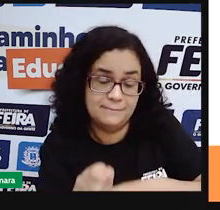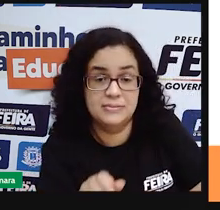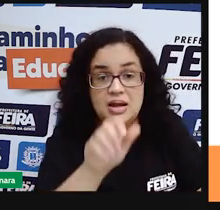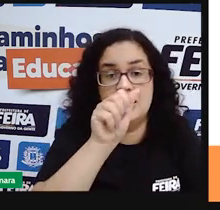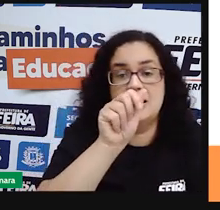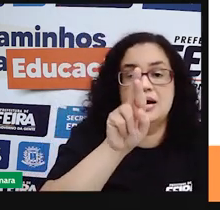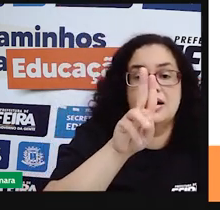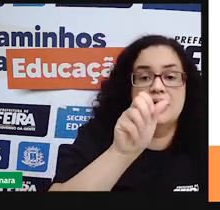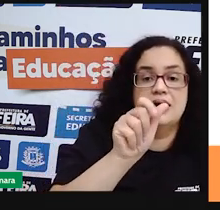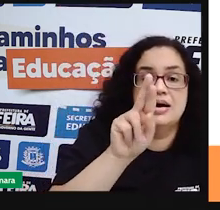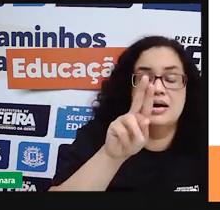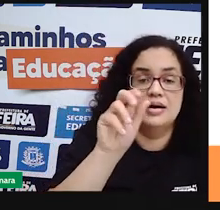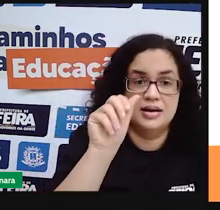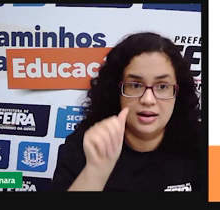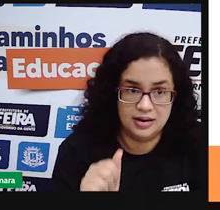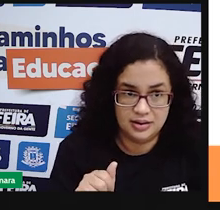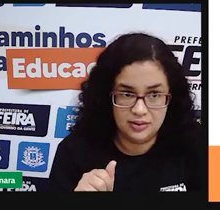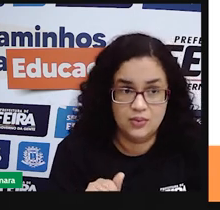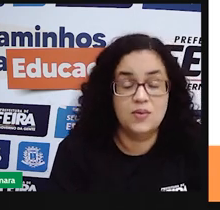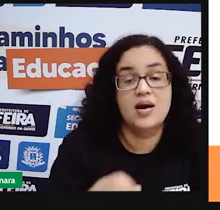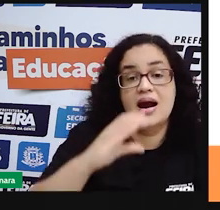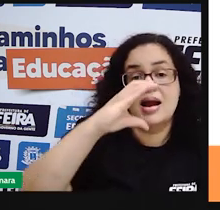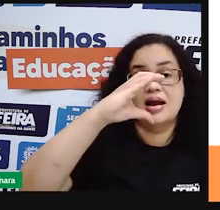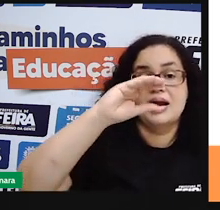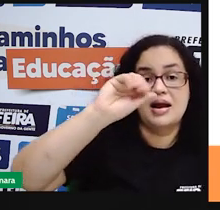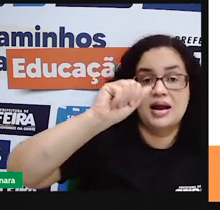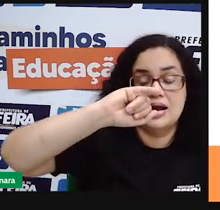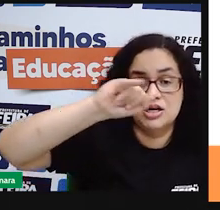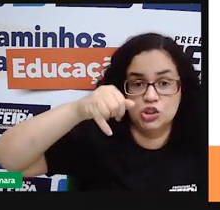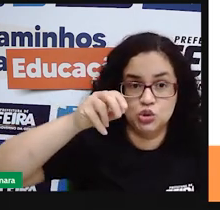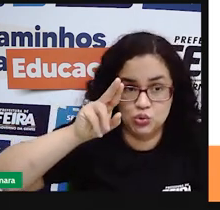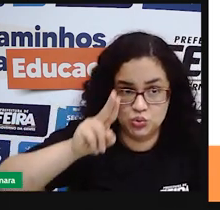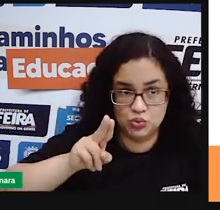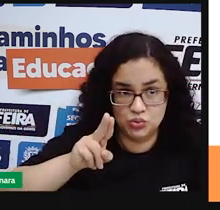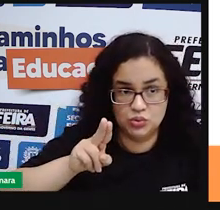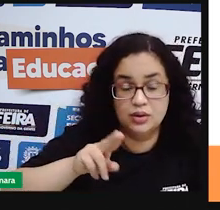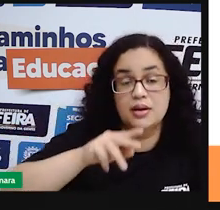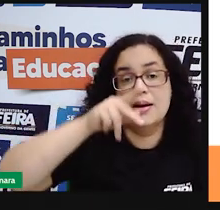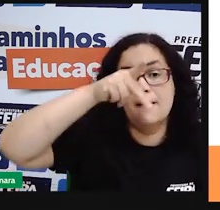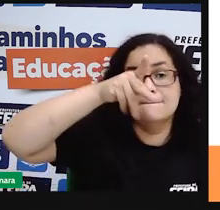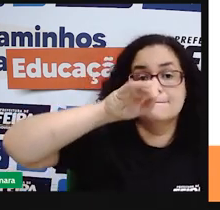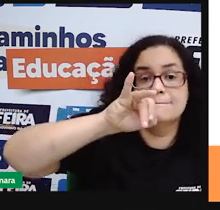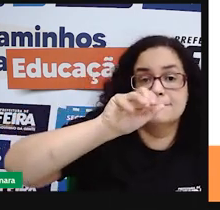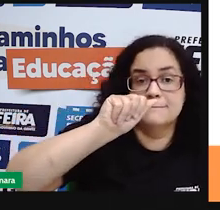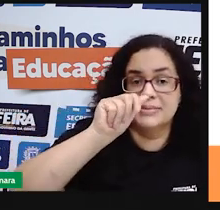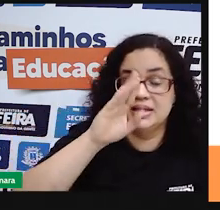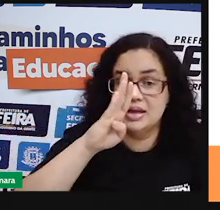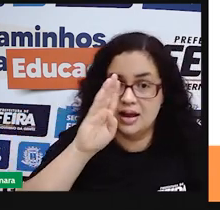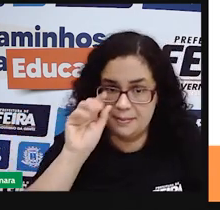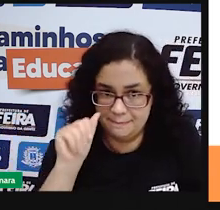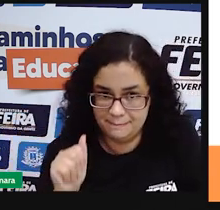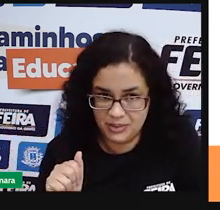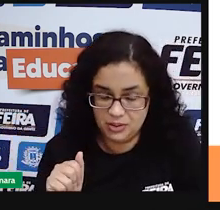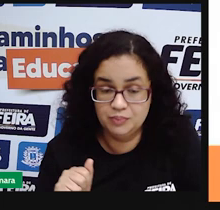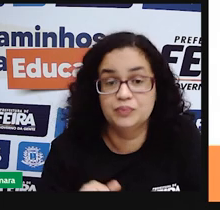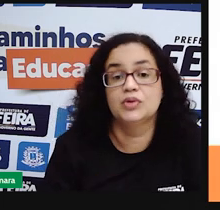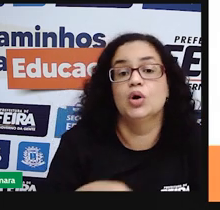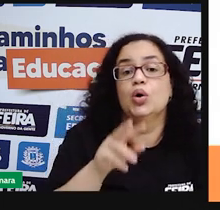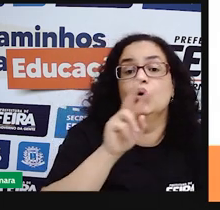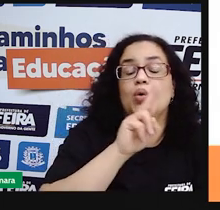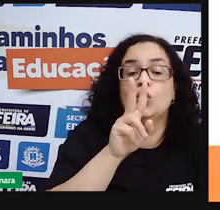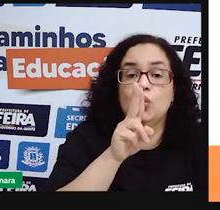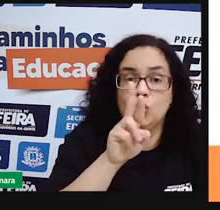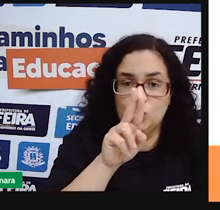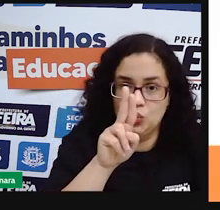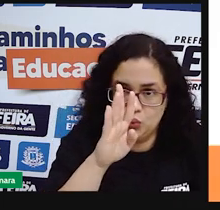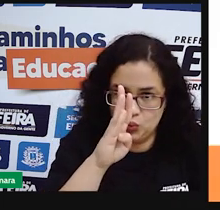jacarandá caju capim piaba jiboia urubu curitiba